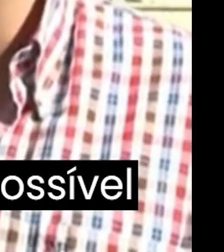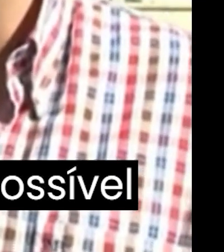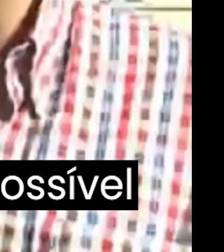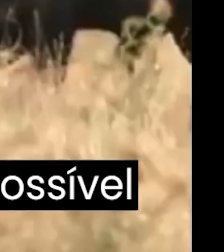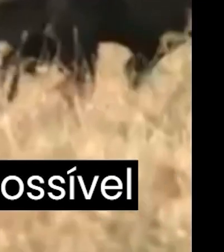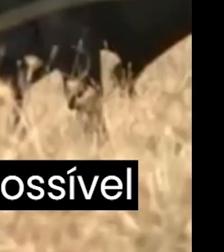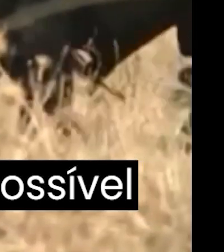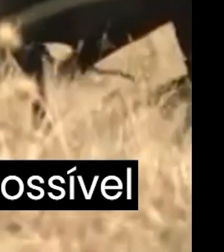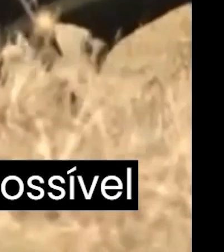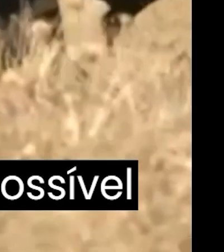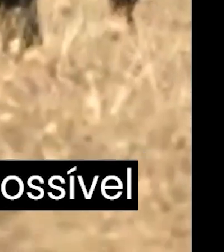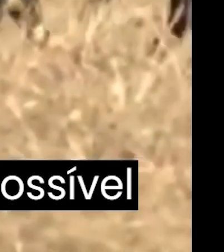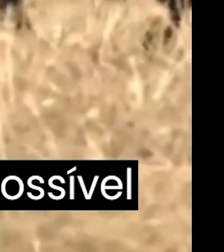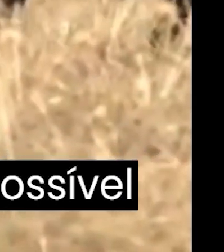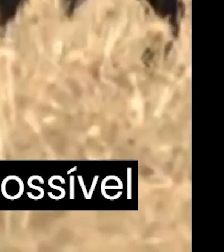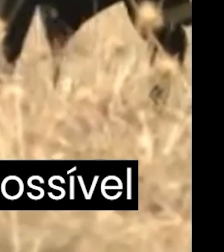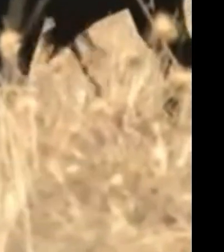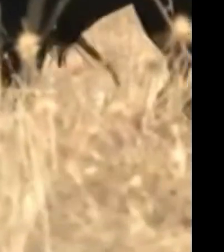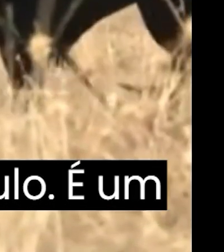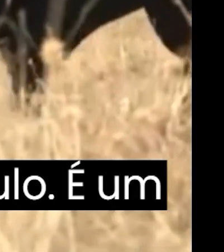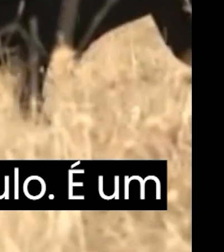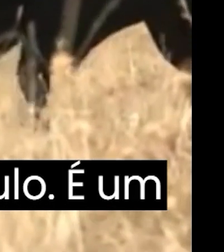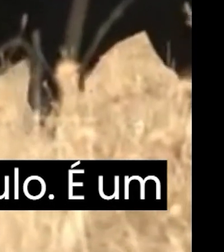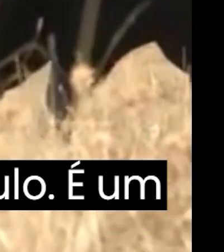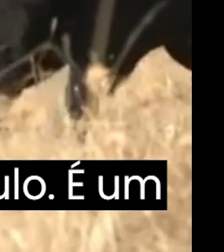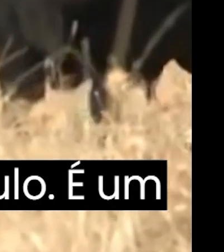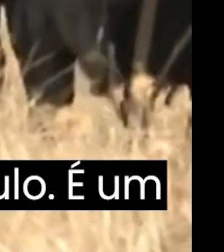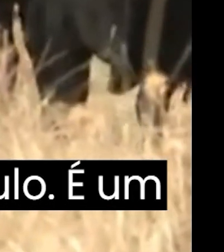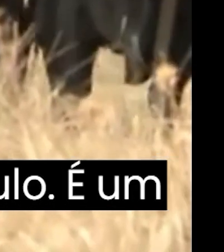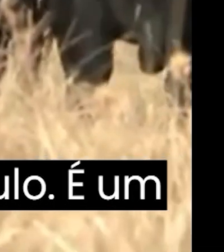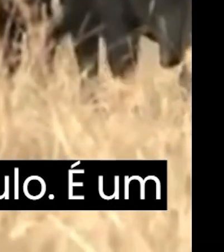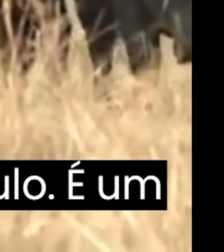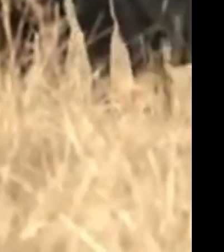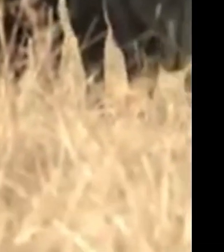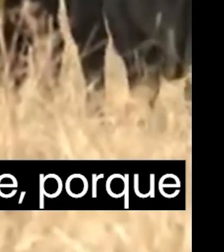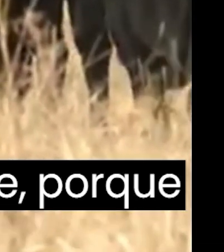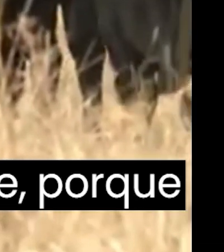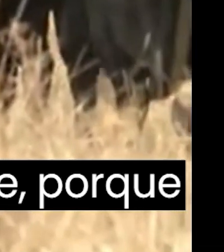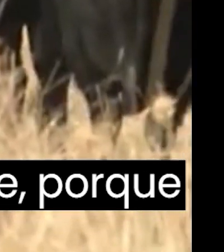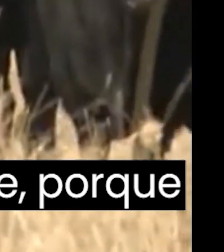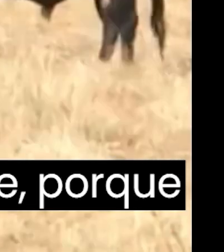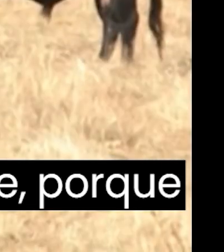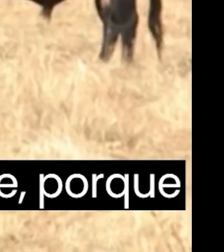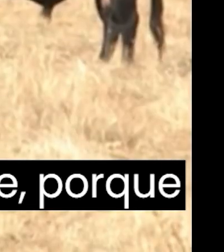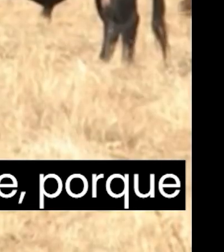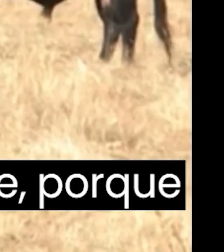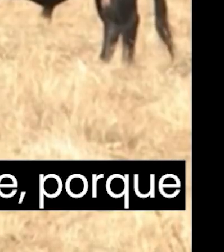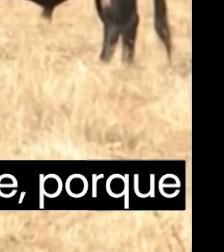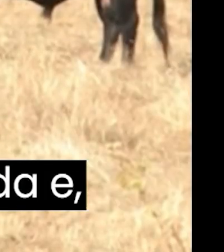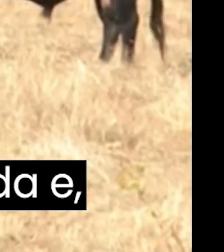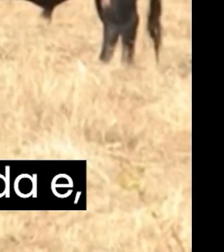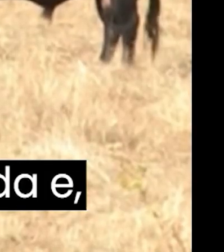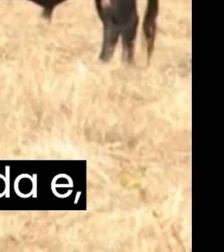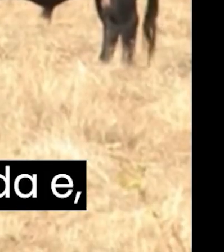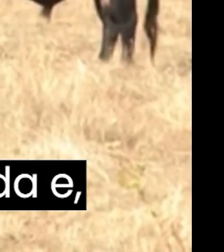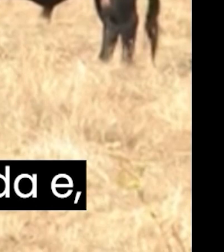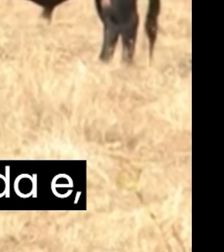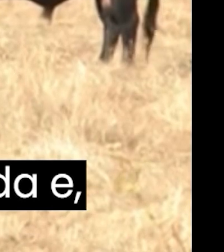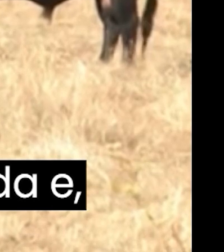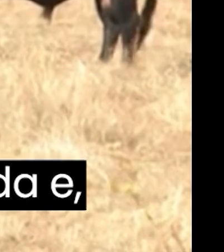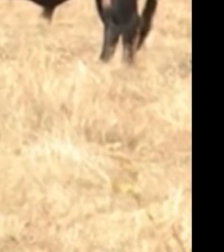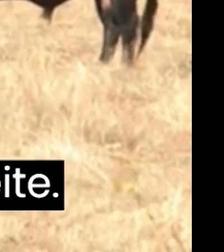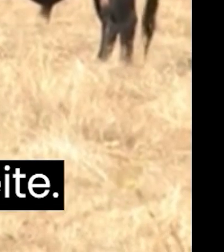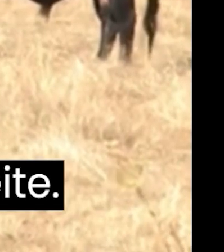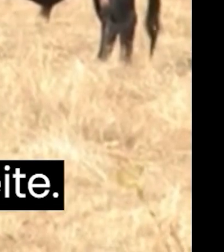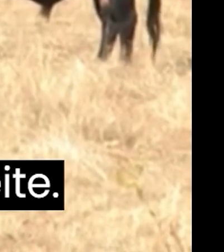animais e criadores vai diminuir não é possível manter os touros sem espetáculo é um animal que não serve para abate porque a carne não pode ser